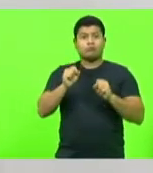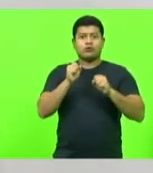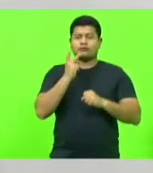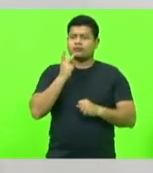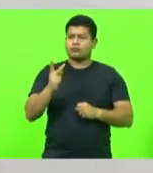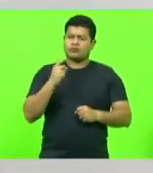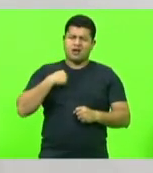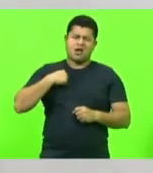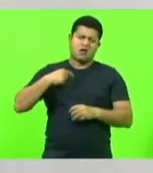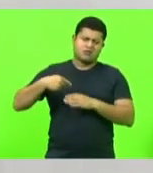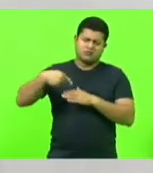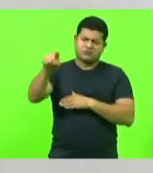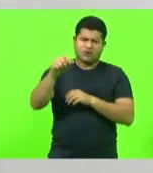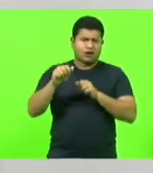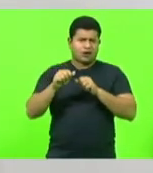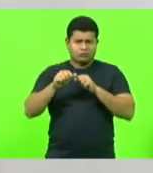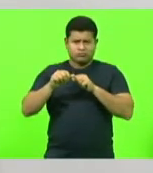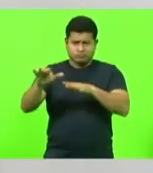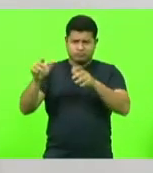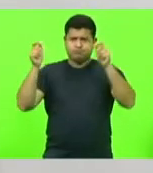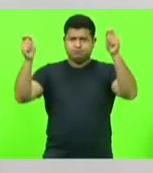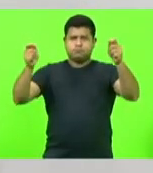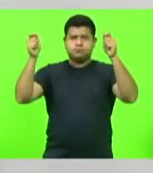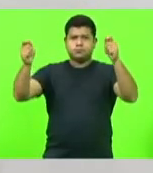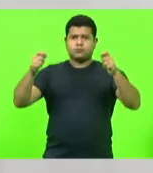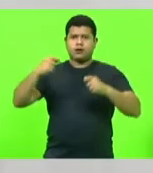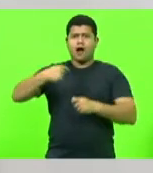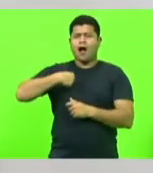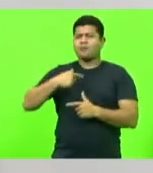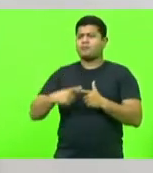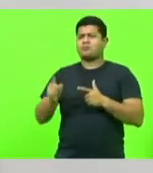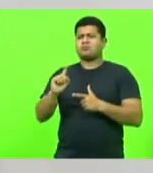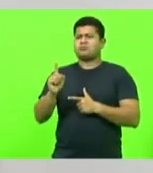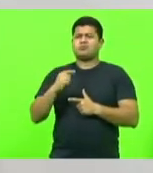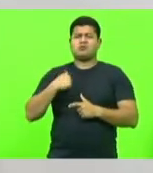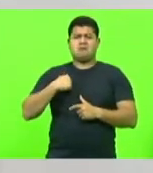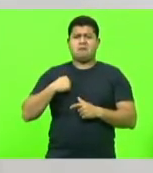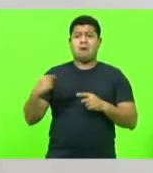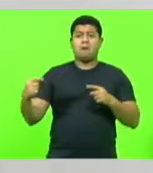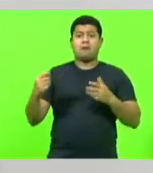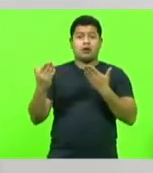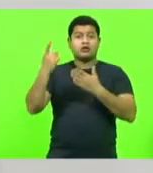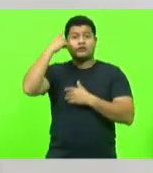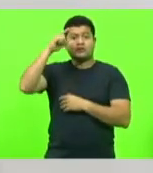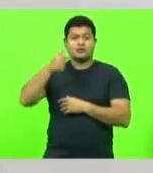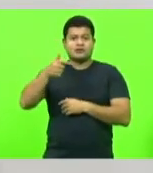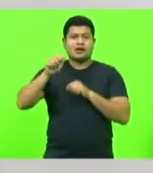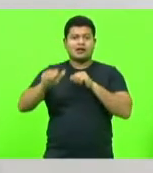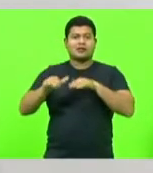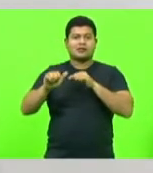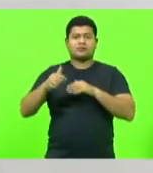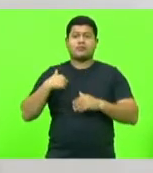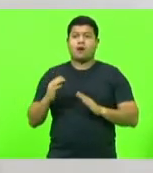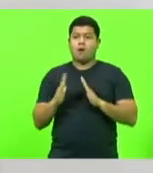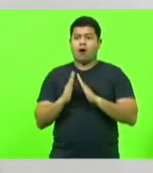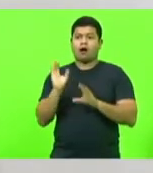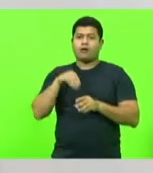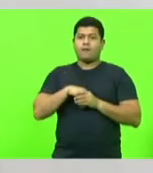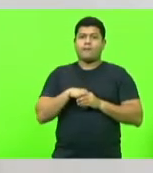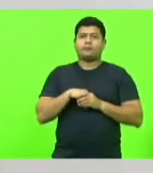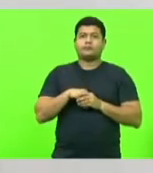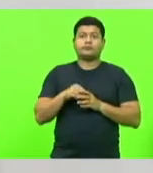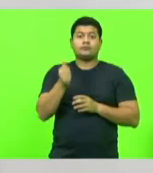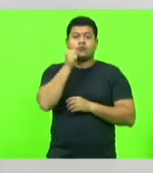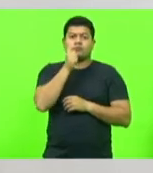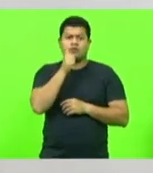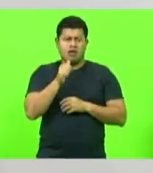de manifestação alguma, isso não é problema meu no dia 7 de setembro, eu vou ficar em casa e a mulher dele vai falar para ele assim,